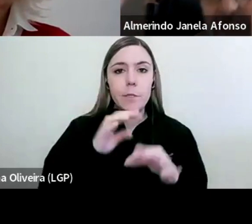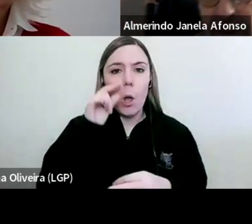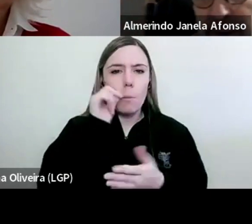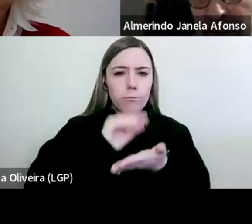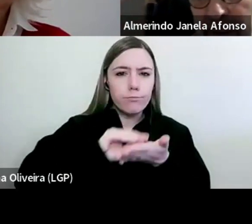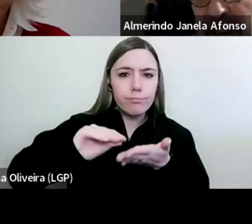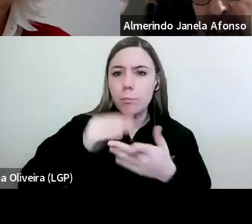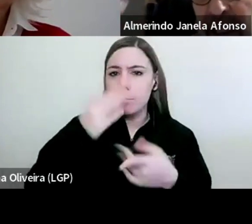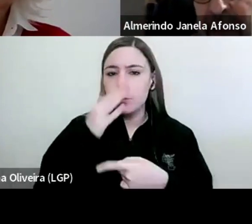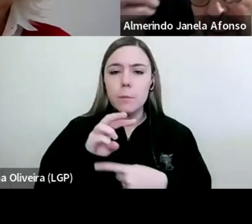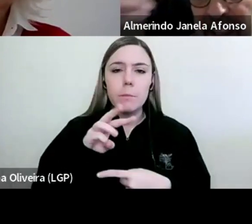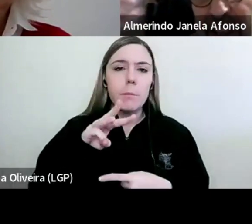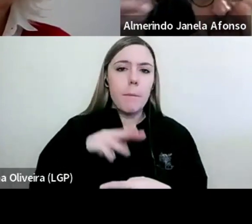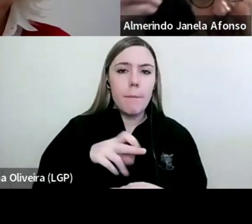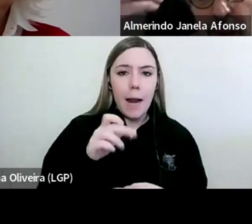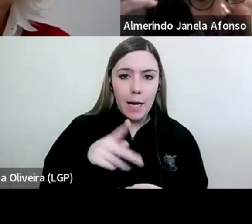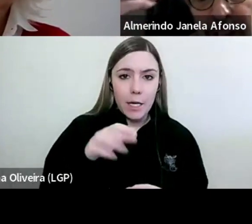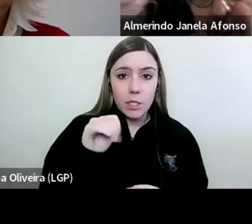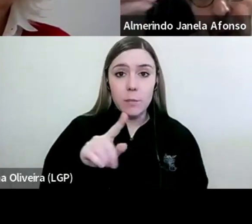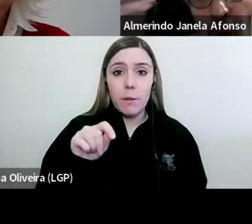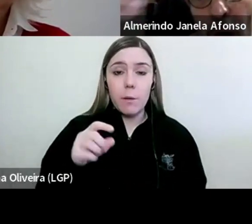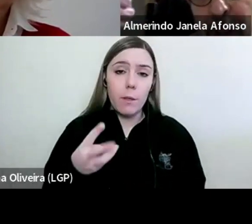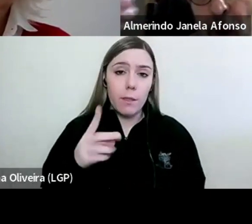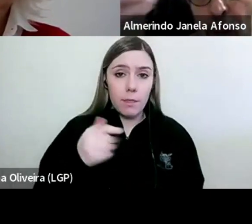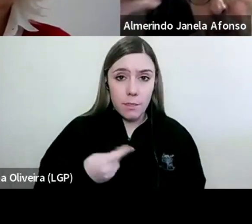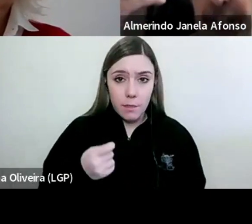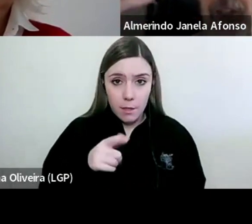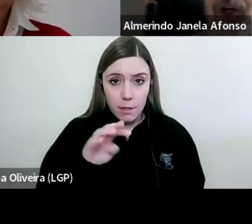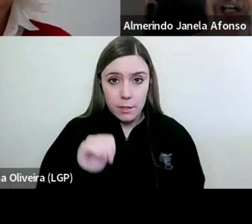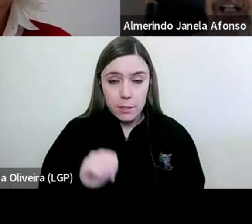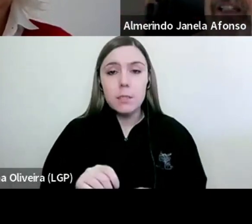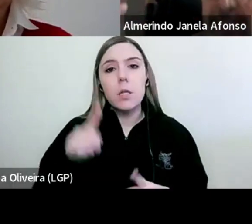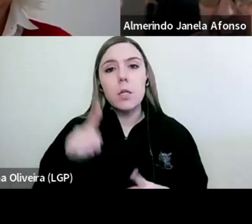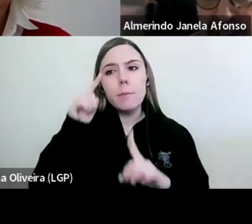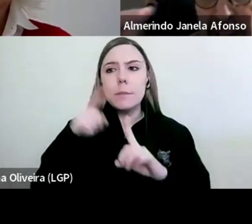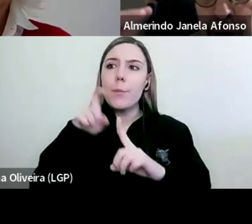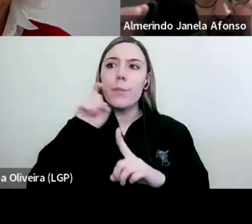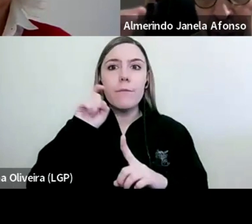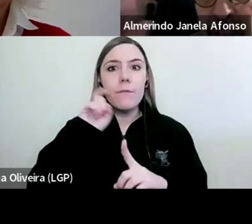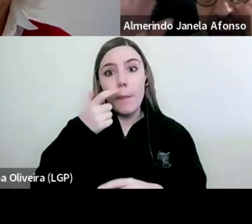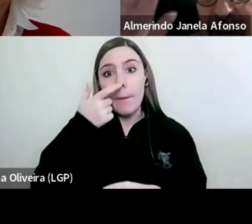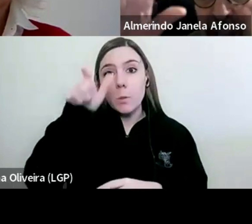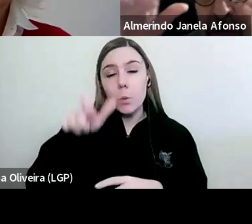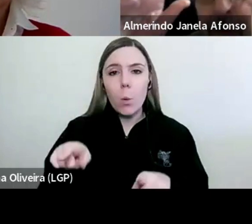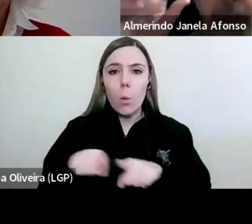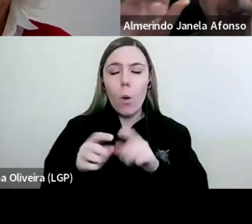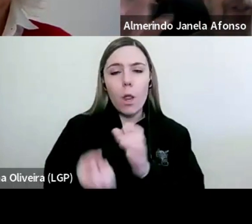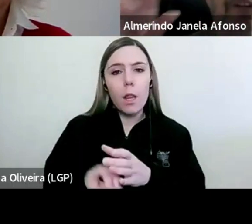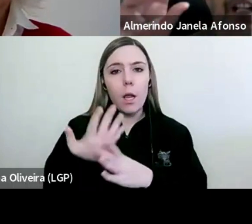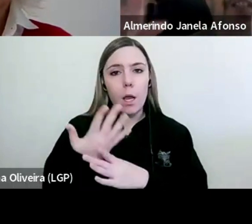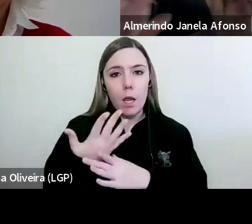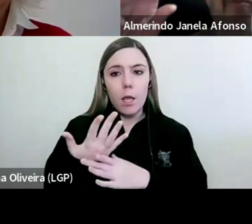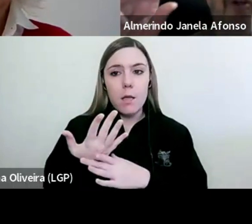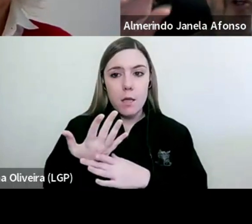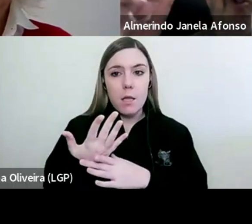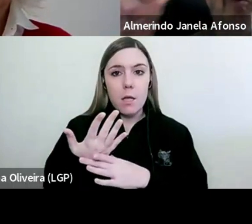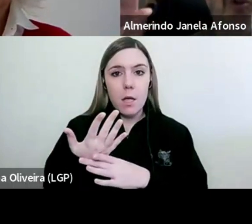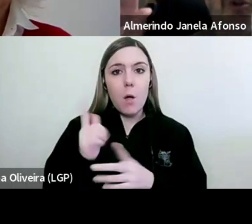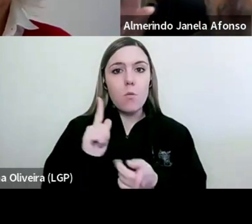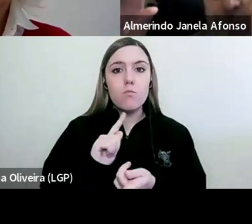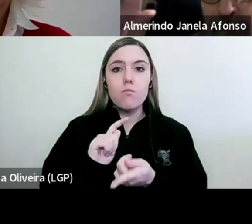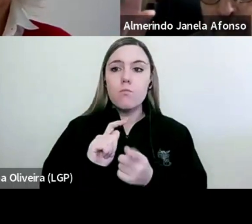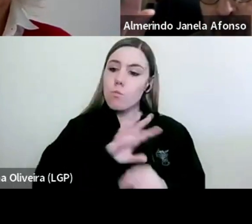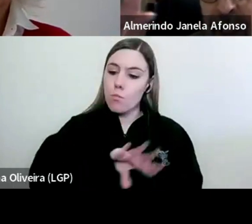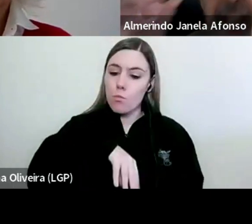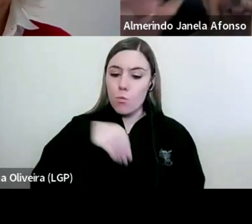e Engels, defendendo a valorização do homem como criadora e, cito, transformador do